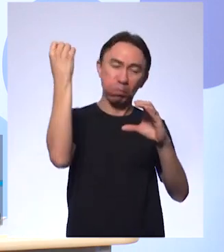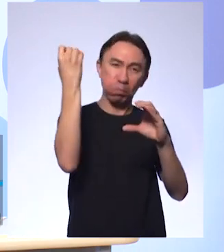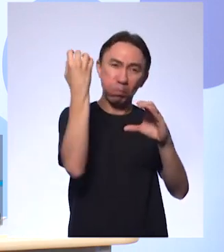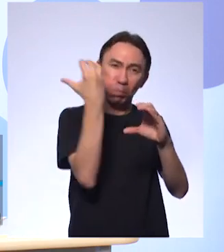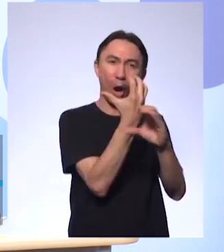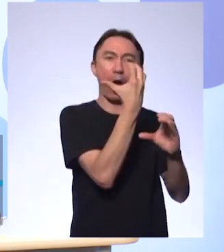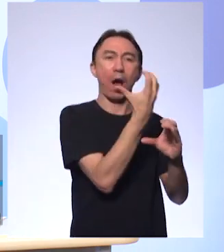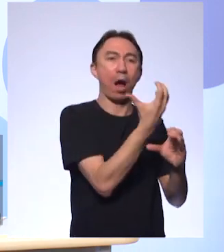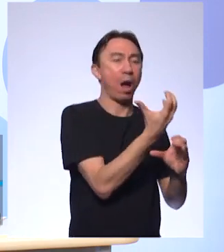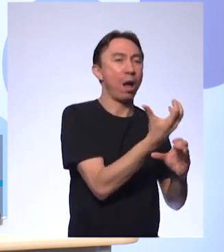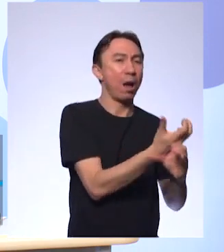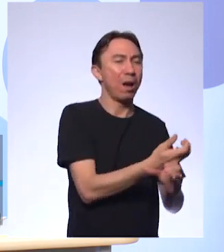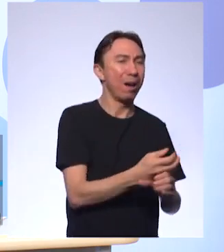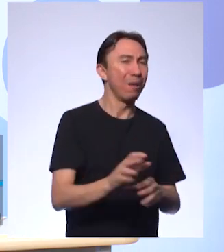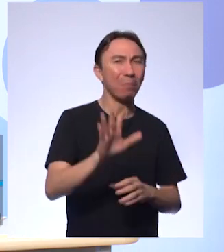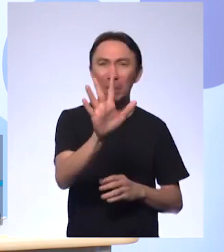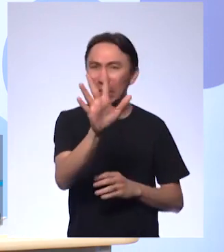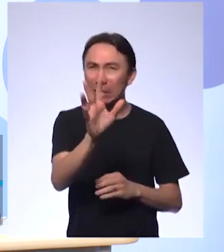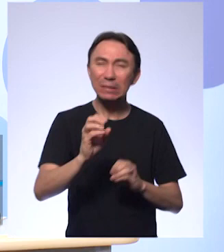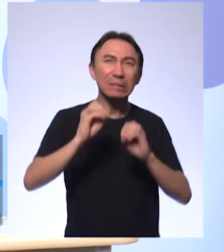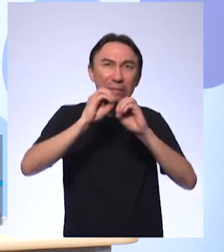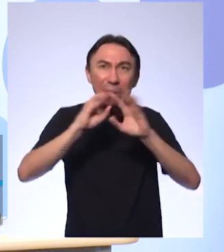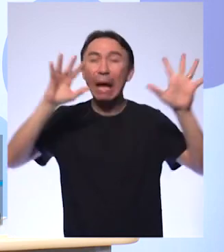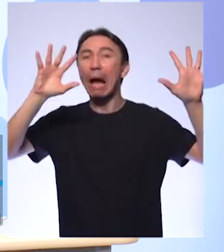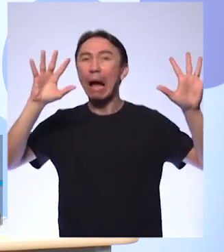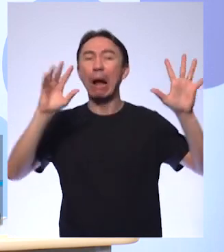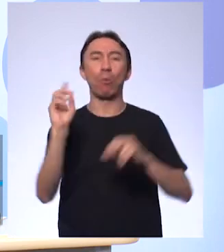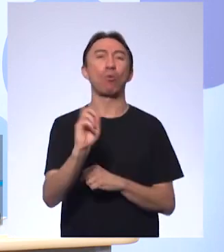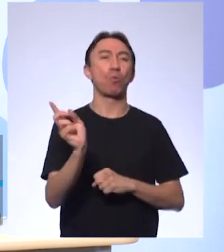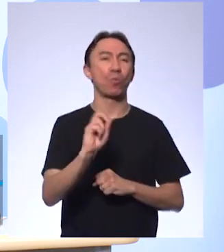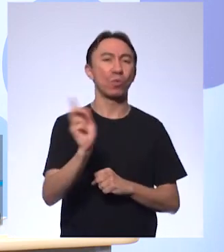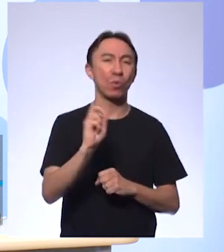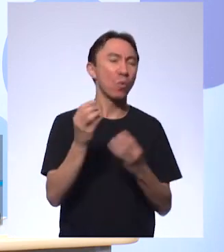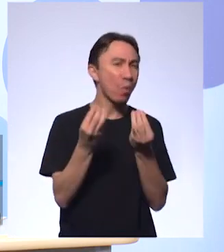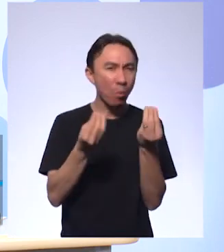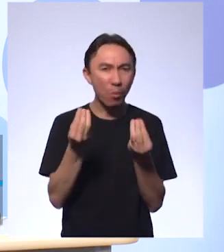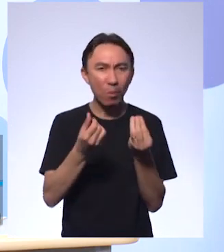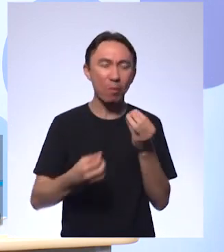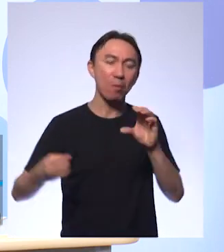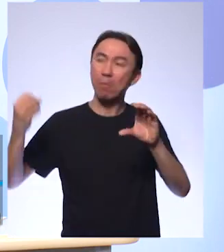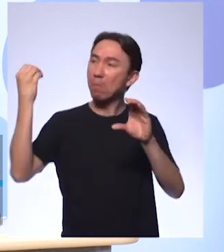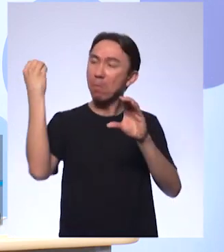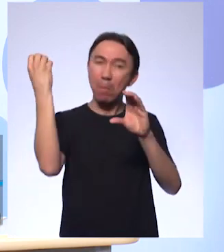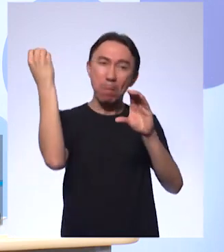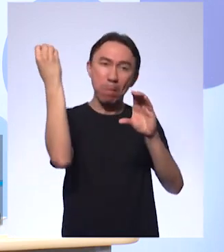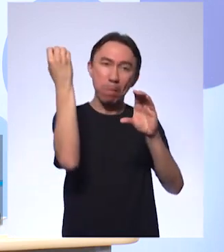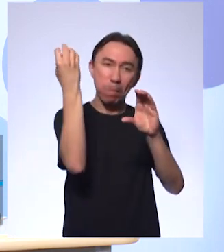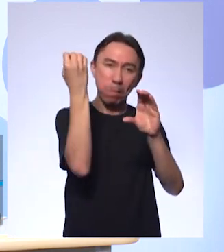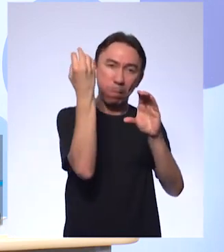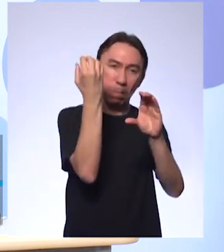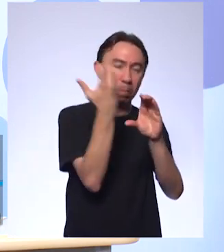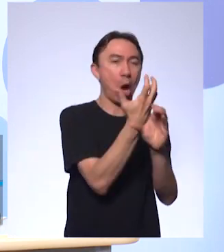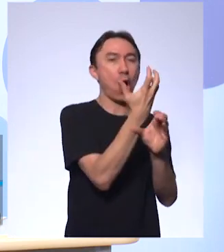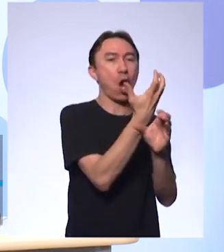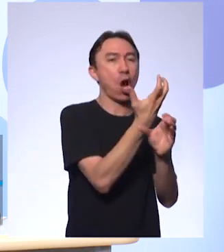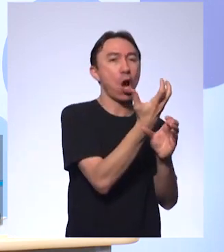que essa colisão pode ter ocasionado.